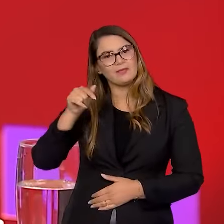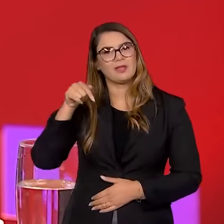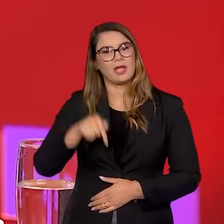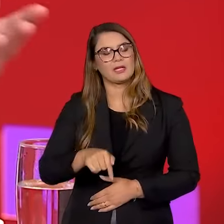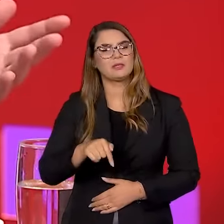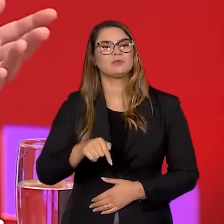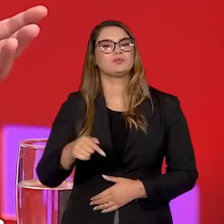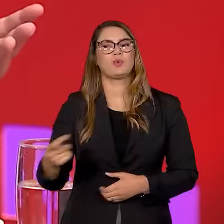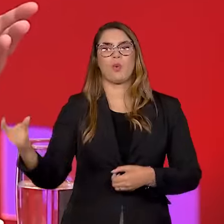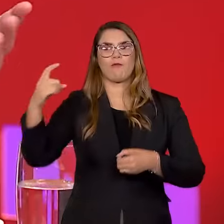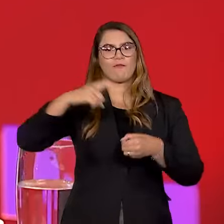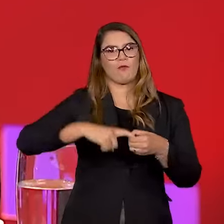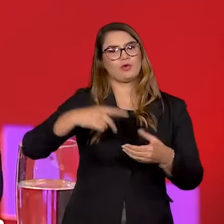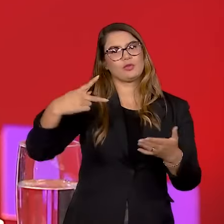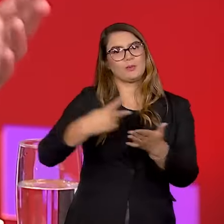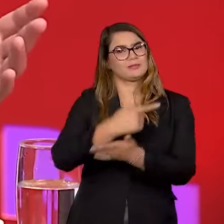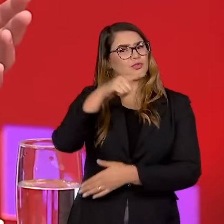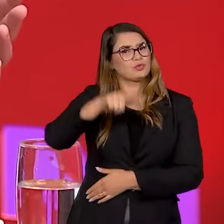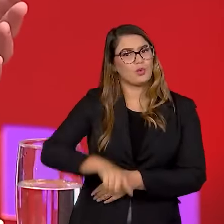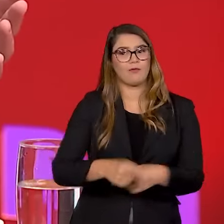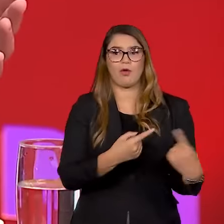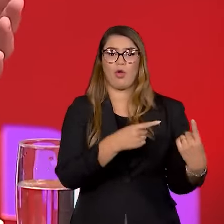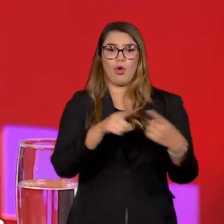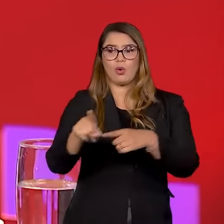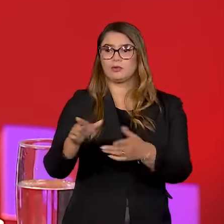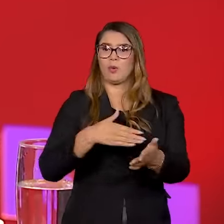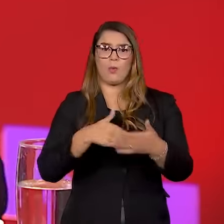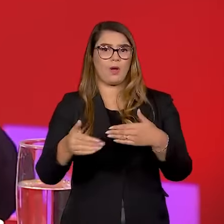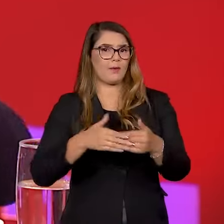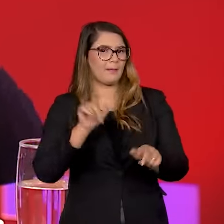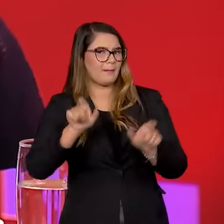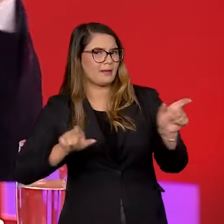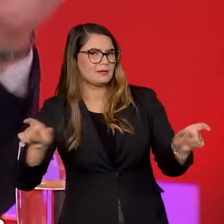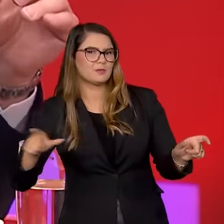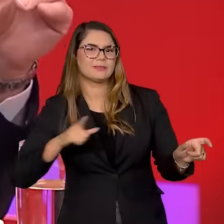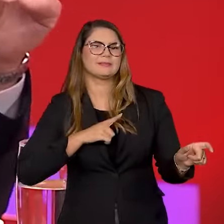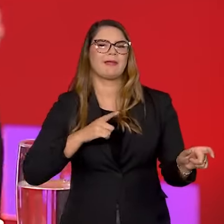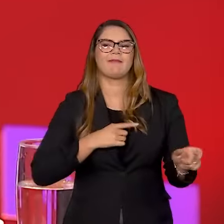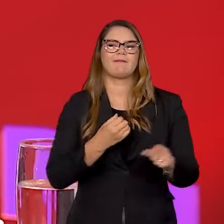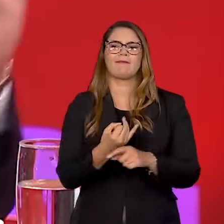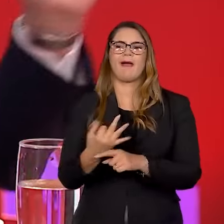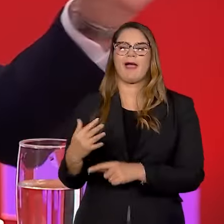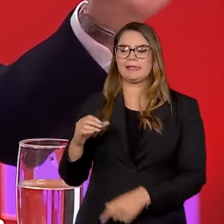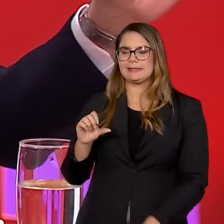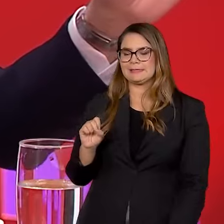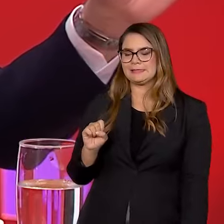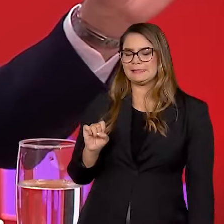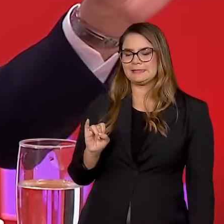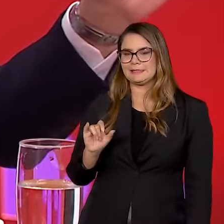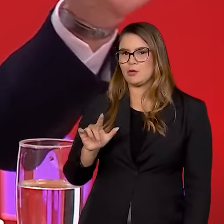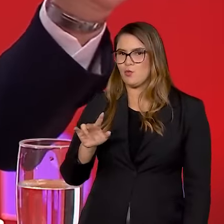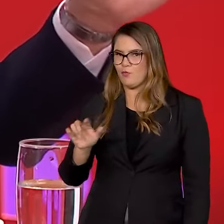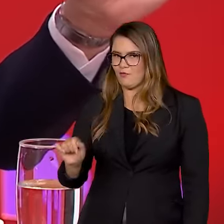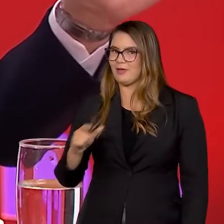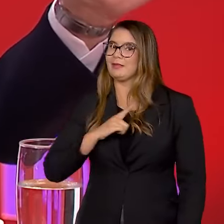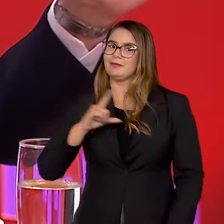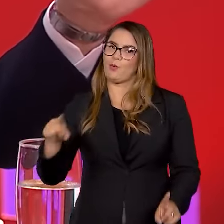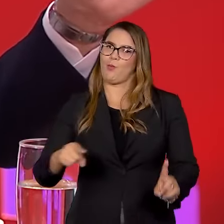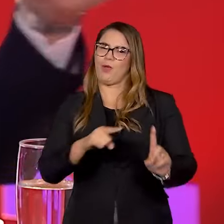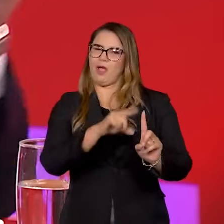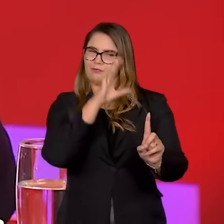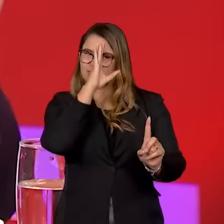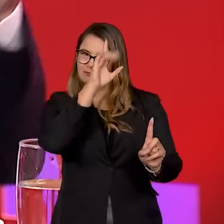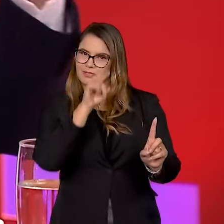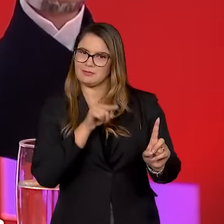esse tipo de situação volte a ocorrer. Contra quem quer que seja, né? Nós temos muitos silvas da vida, né? E nós temos um alvo preferencial, infelizmente.